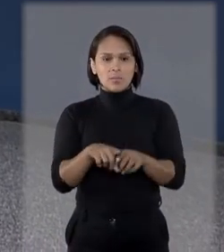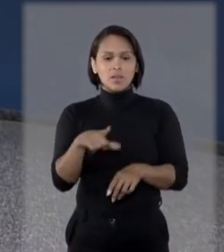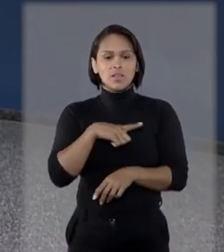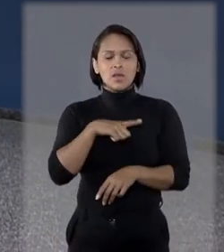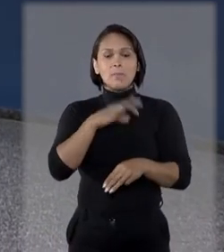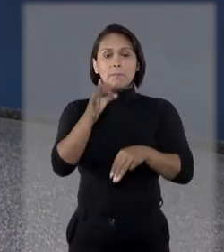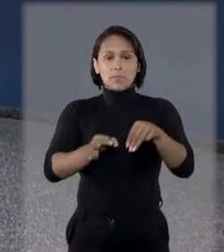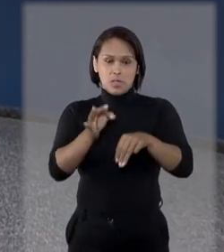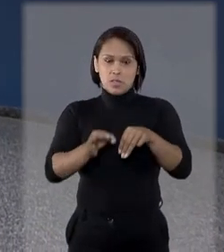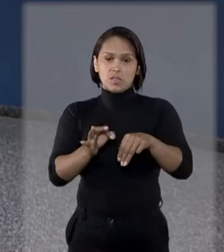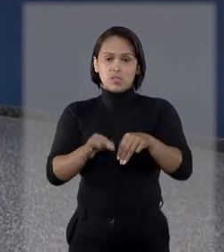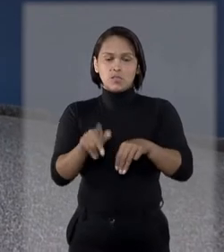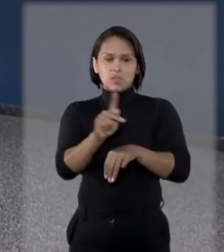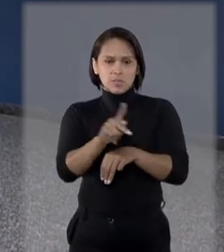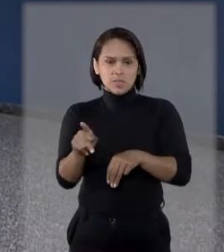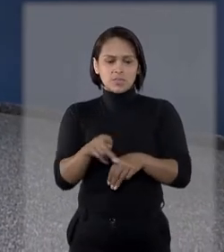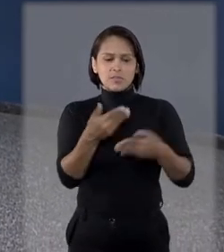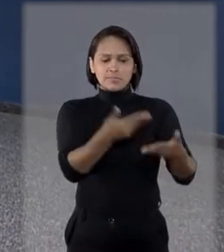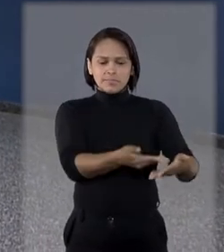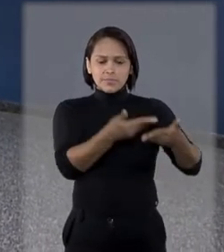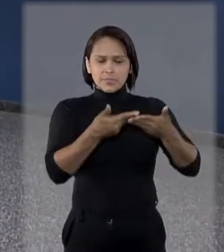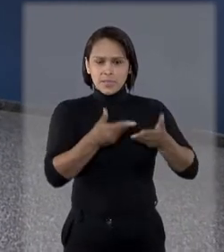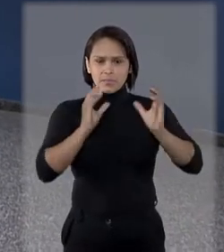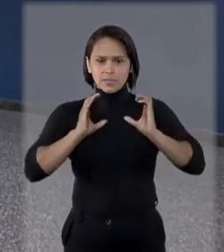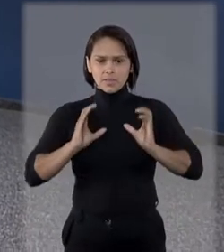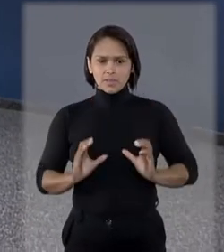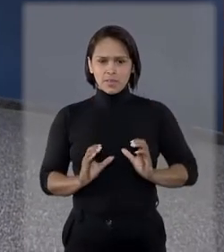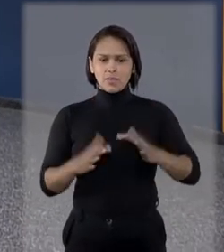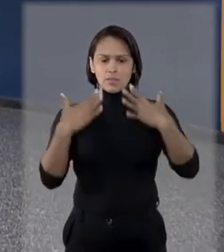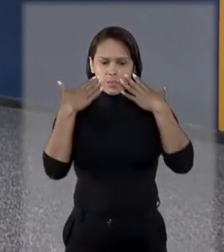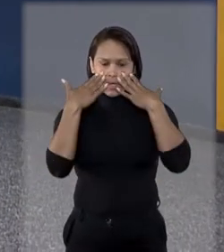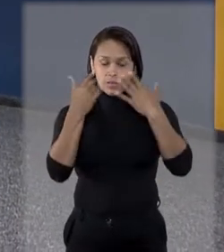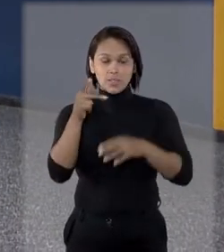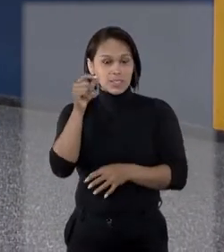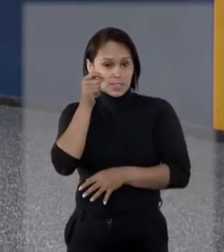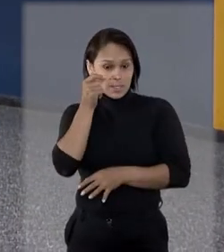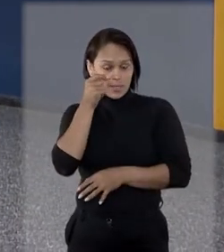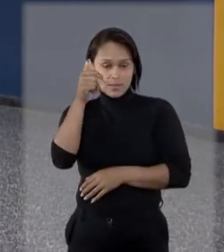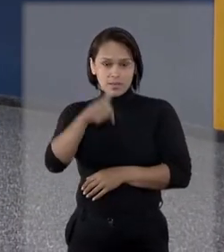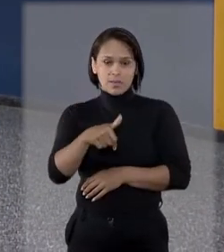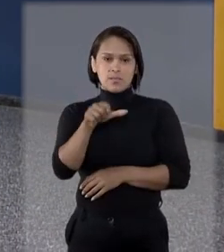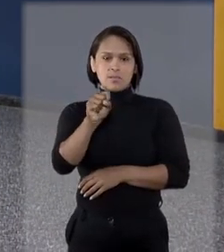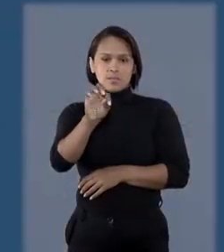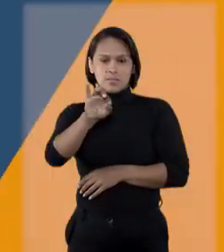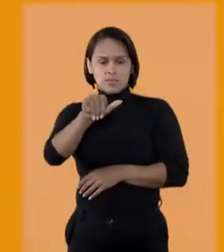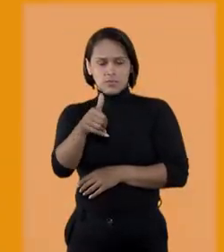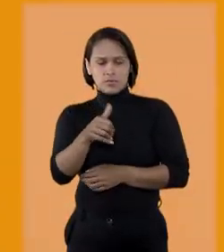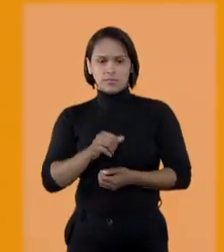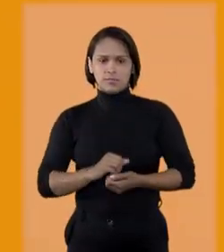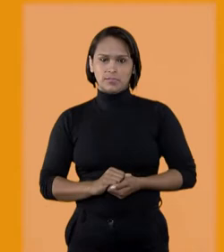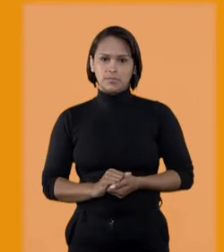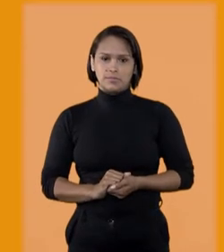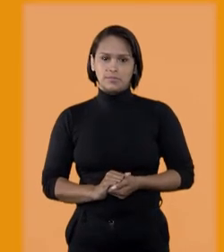ver, ministro Humberto Martins recebe cidadãos em audiência no tribunal. Não saia daí!